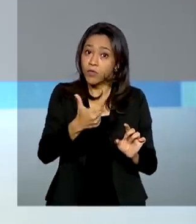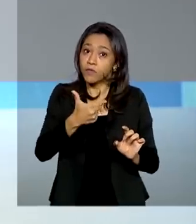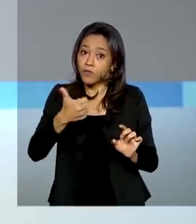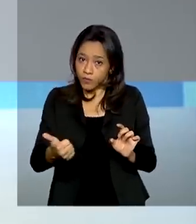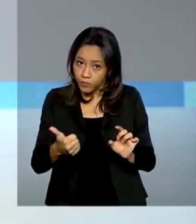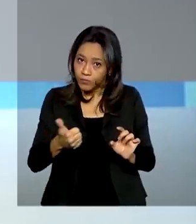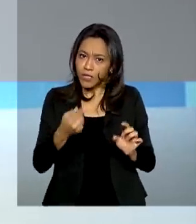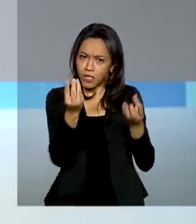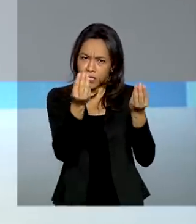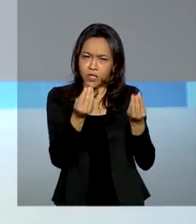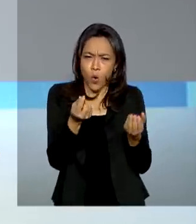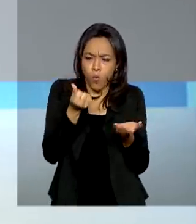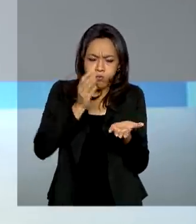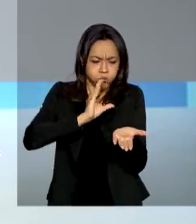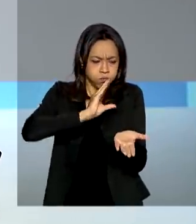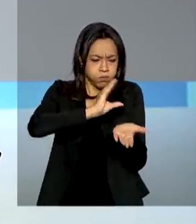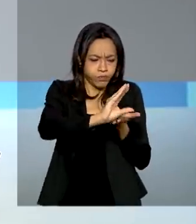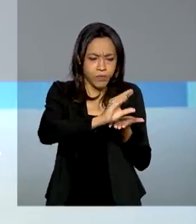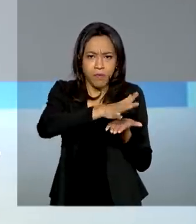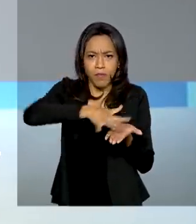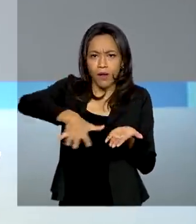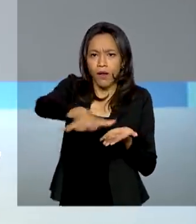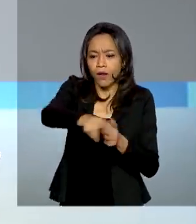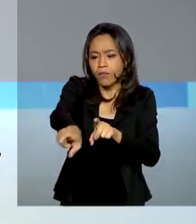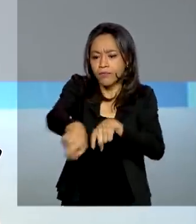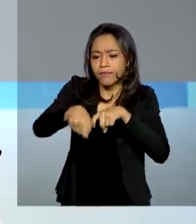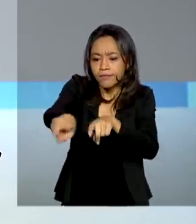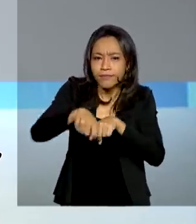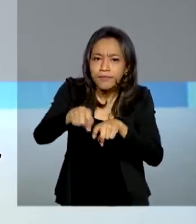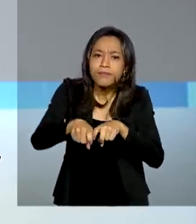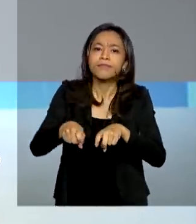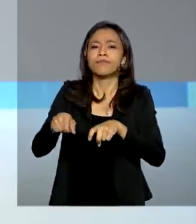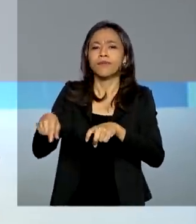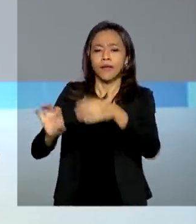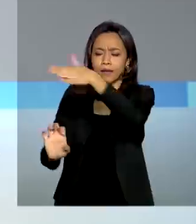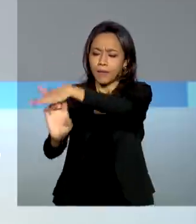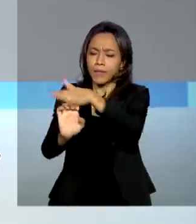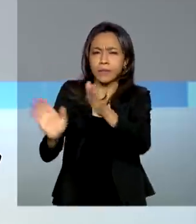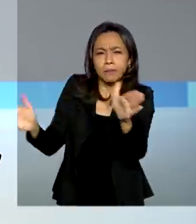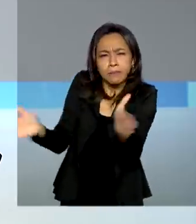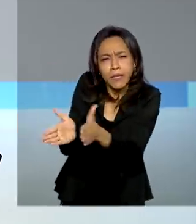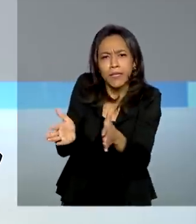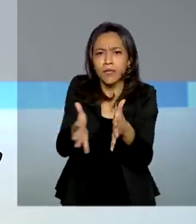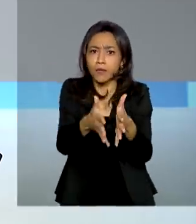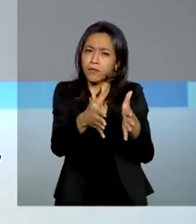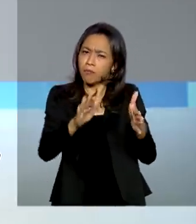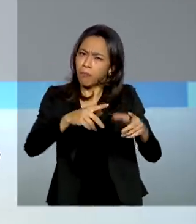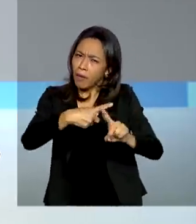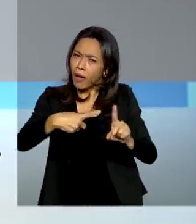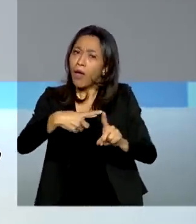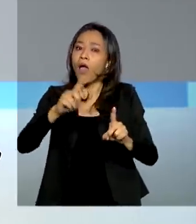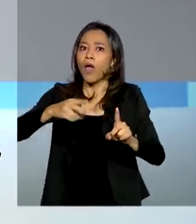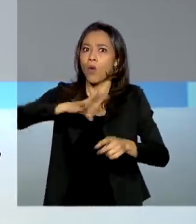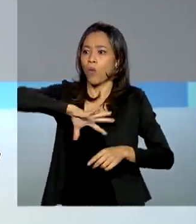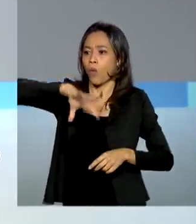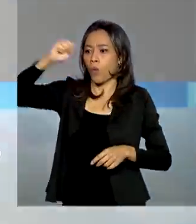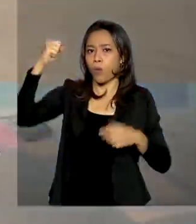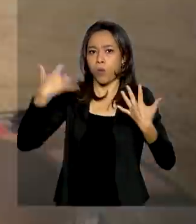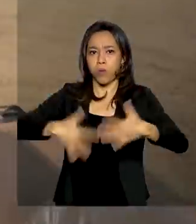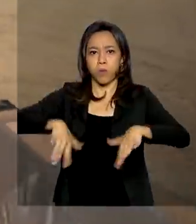O volume de recursos destinado ao crédito rural para pequenos, médios e grandes produtores é recorde.